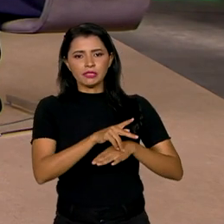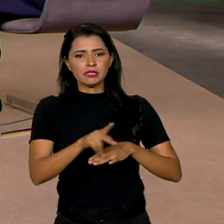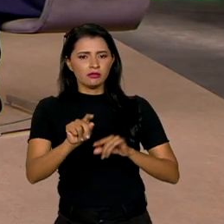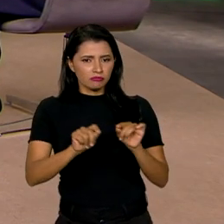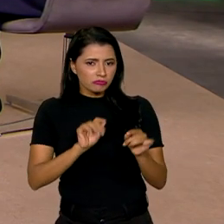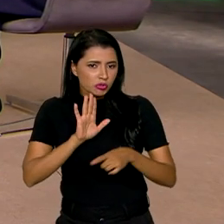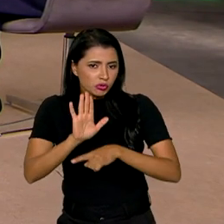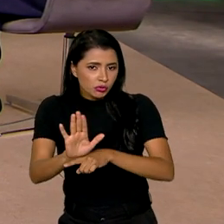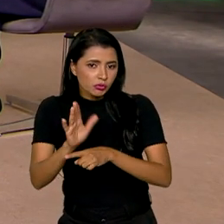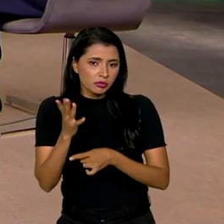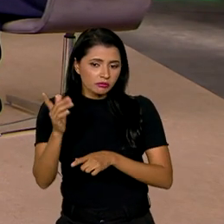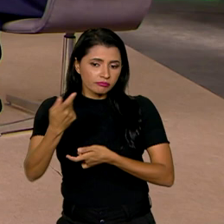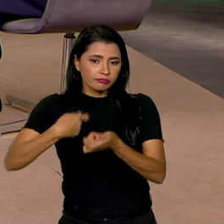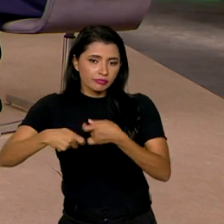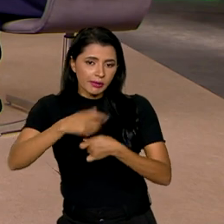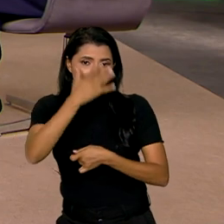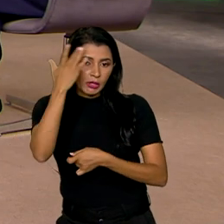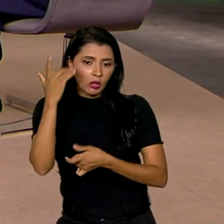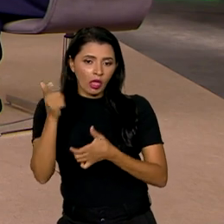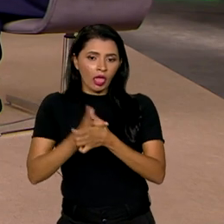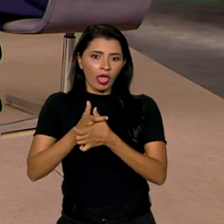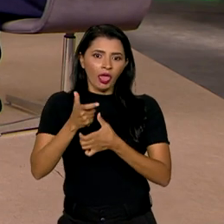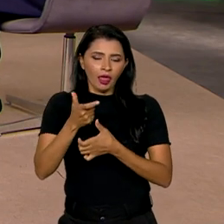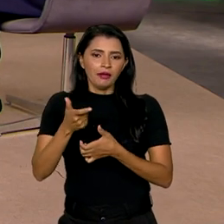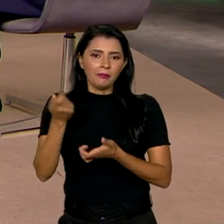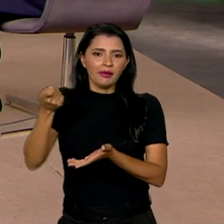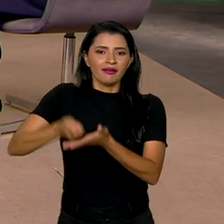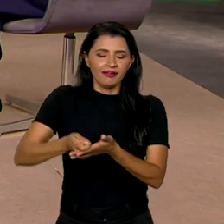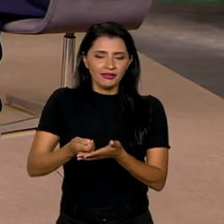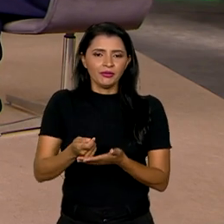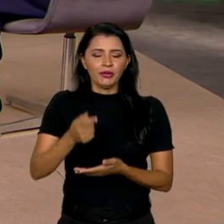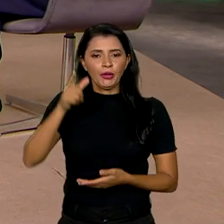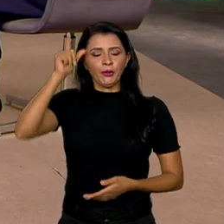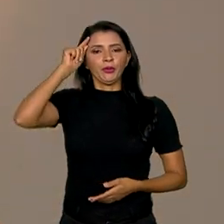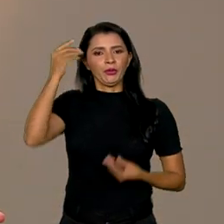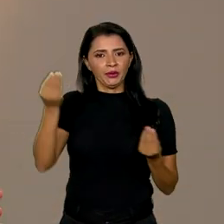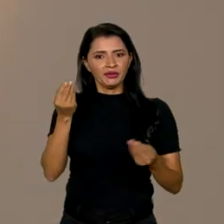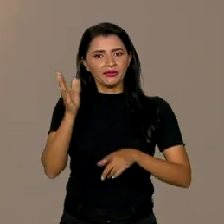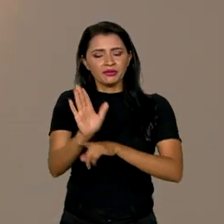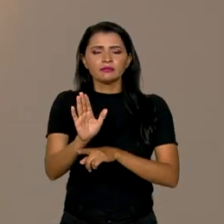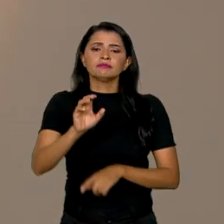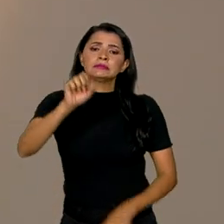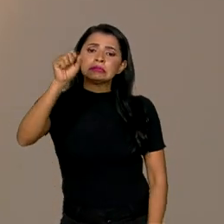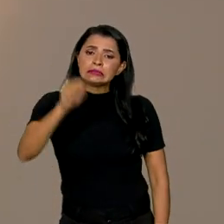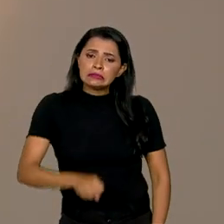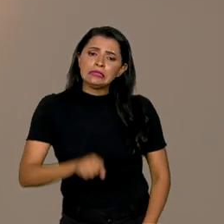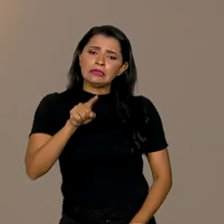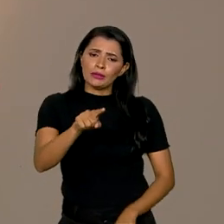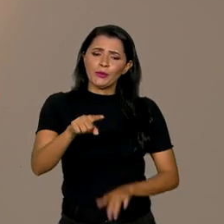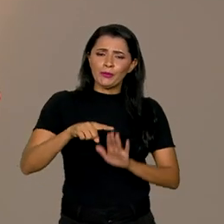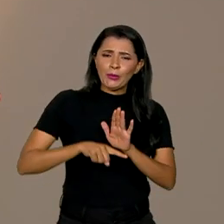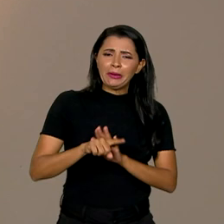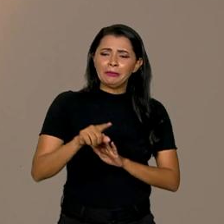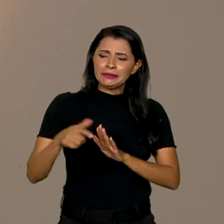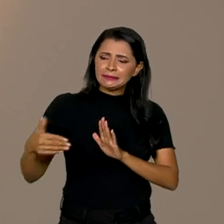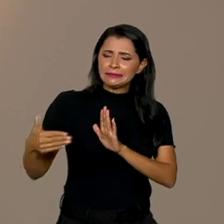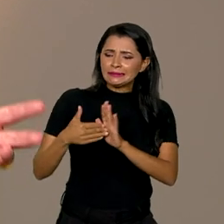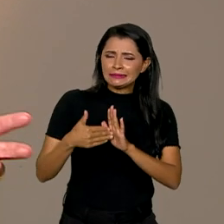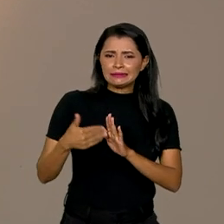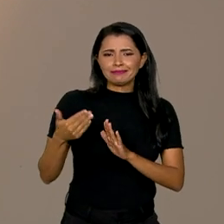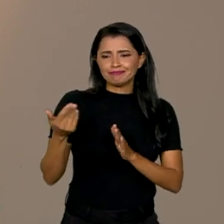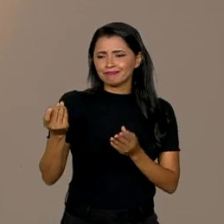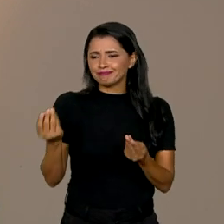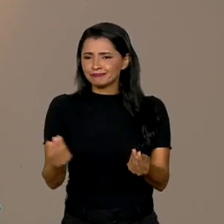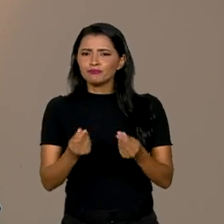economia, tirando o pessoal do endividamento? Sim, ele ajuda. É um programa um pouco limitado em termos de escopo, quer dizer, podia